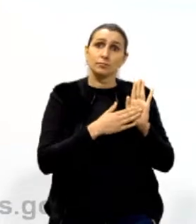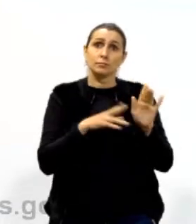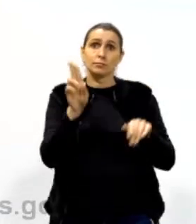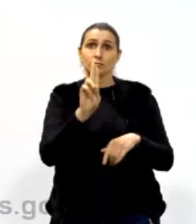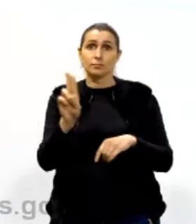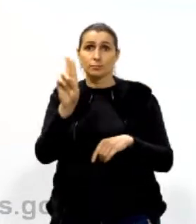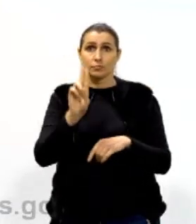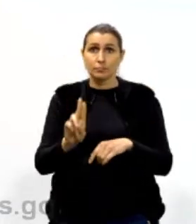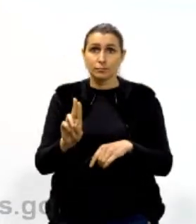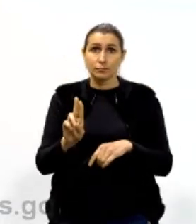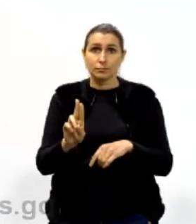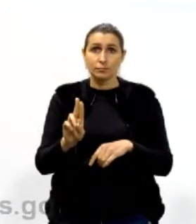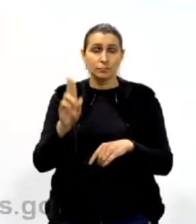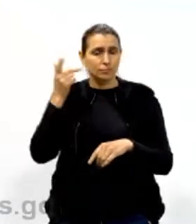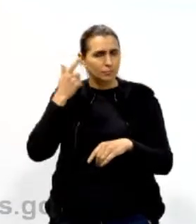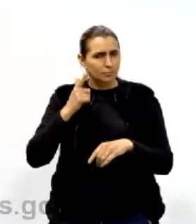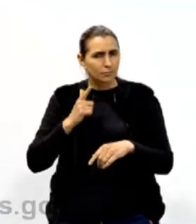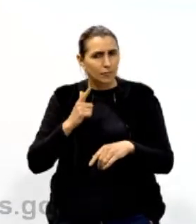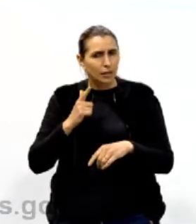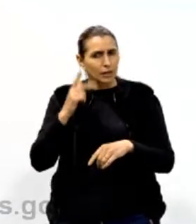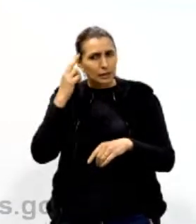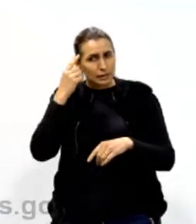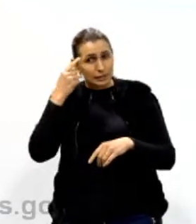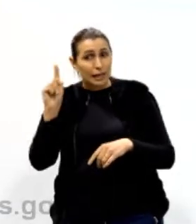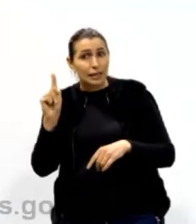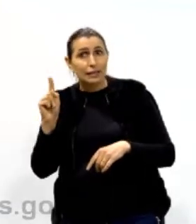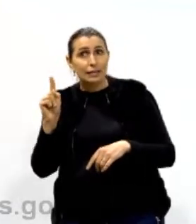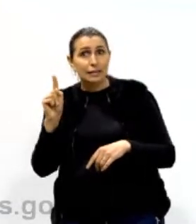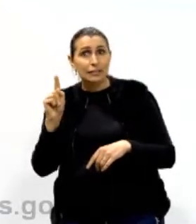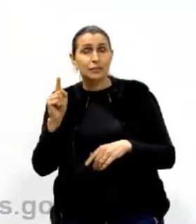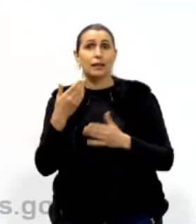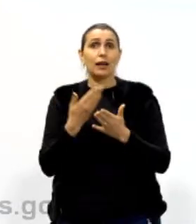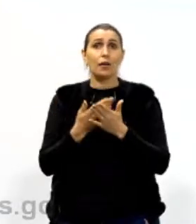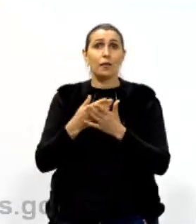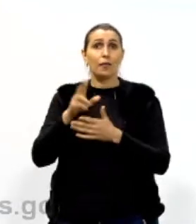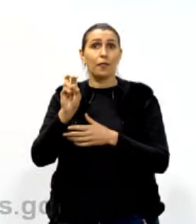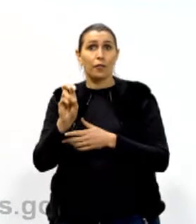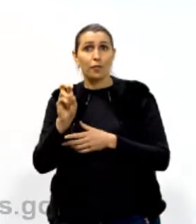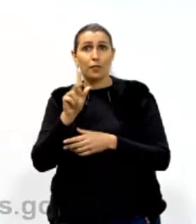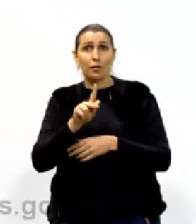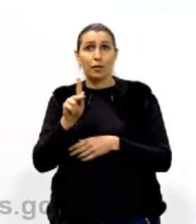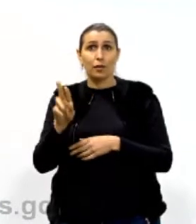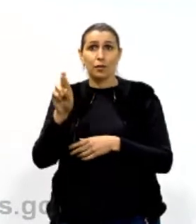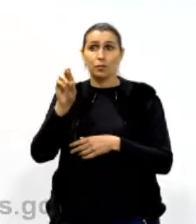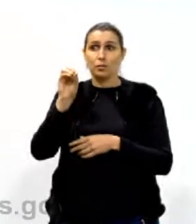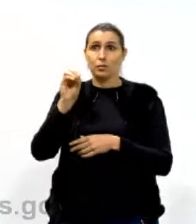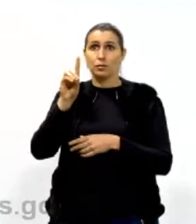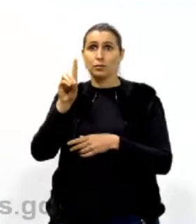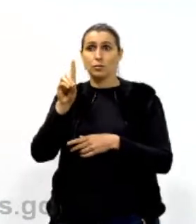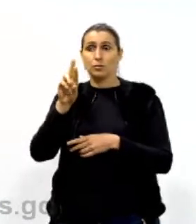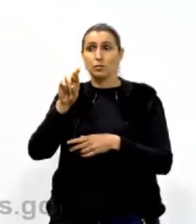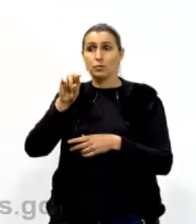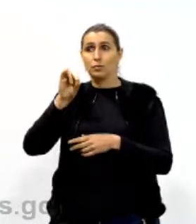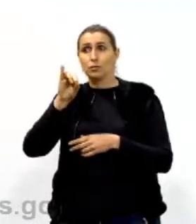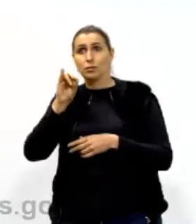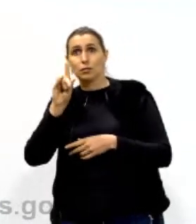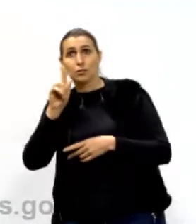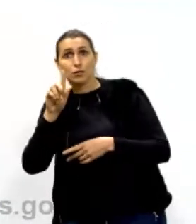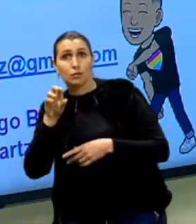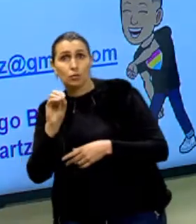utilizar repertórios. Aula 5, professor Rodrigo Bartz ao seu dispor.